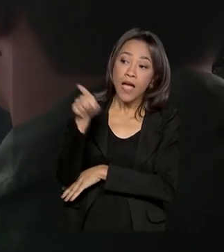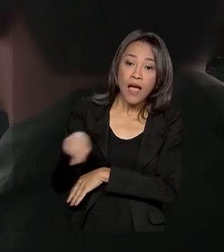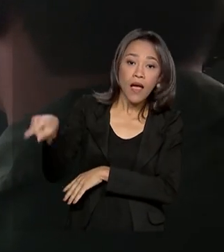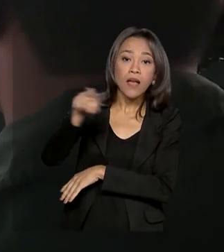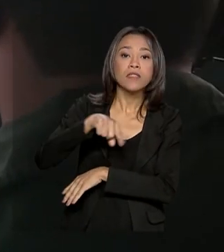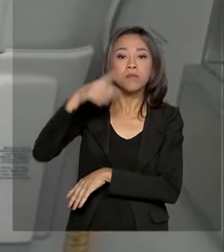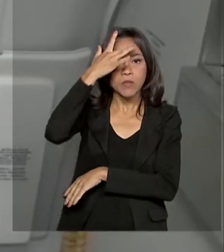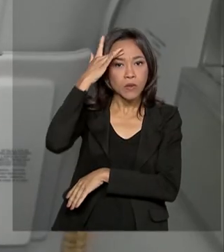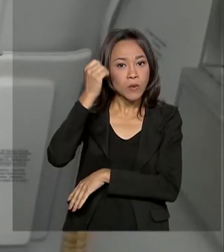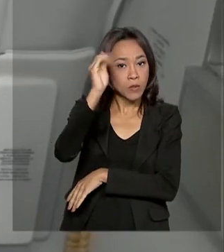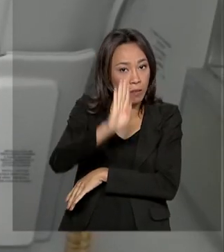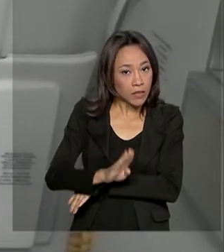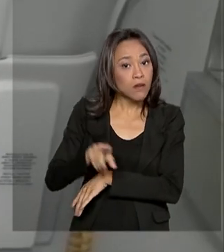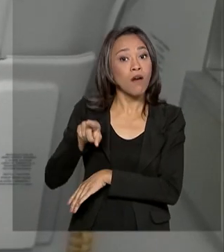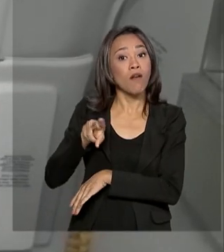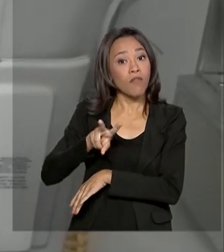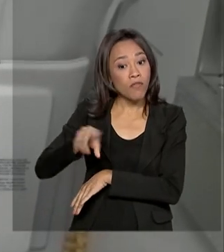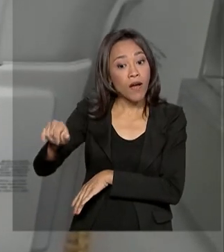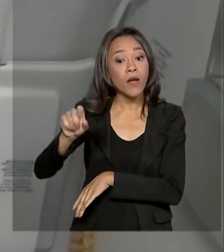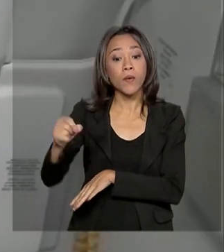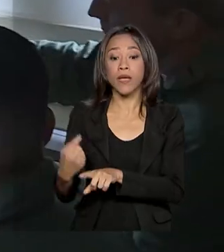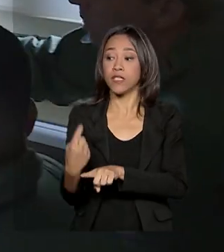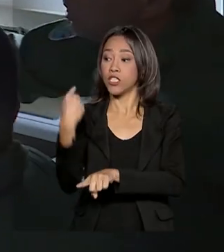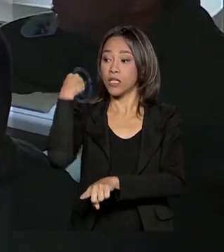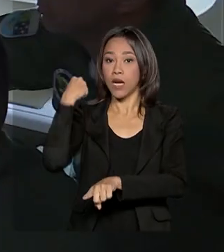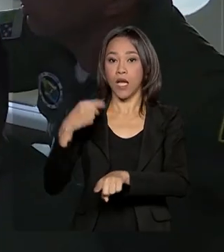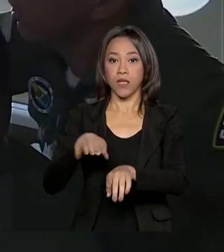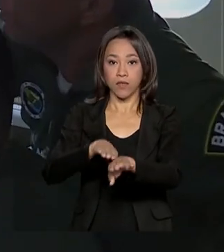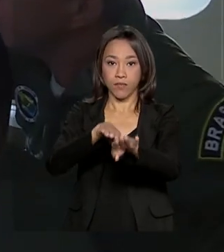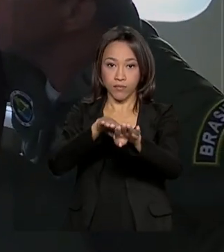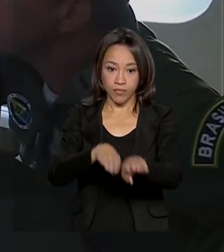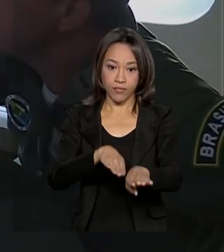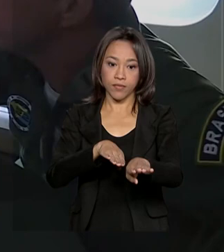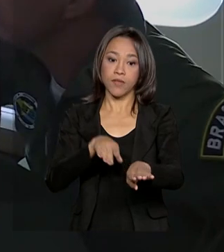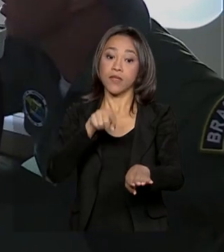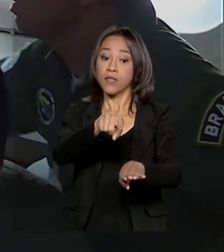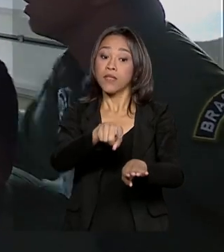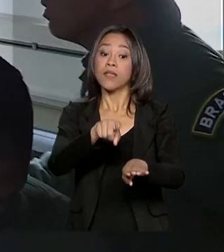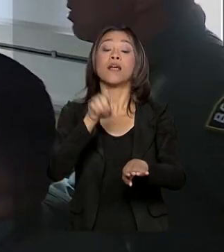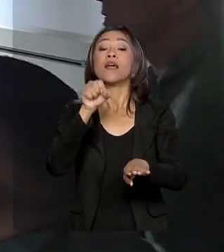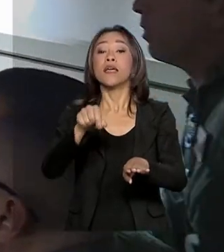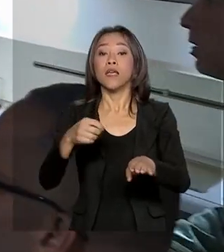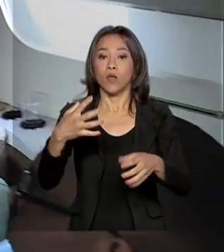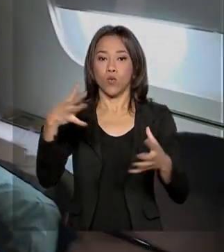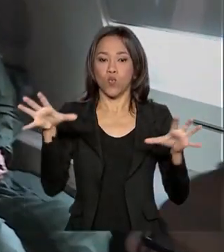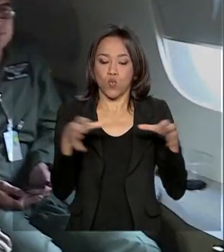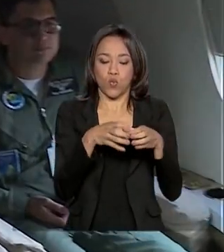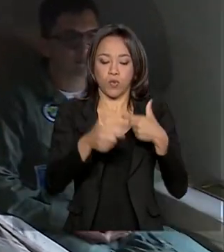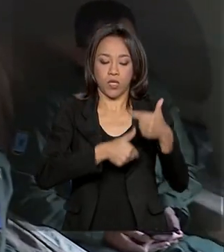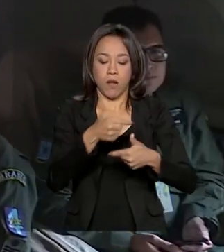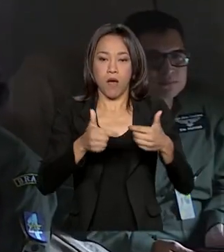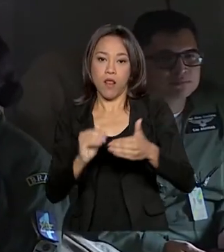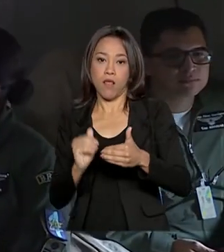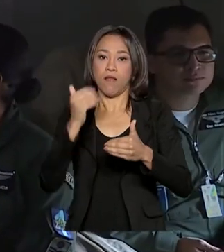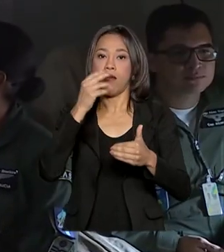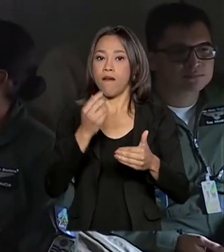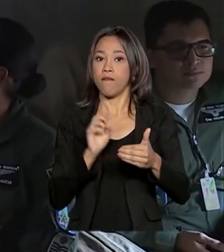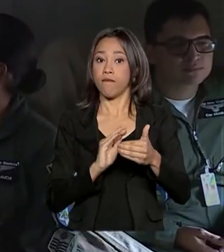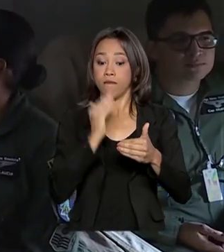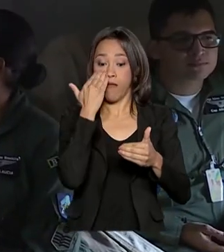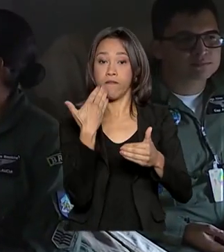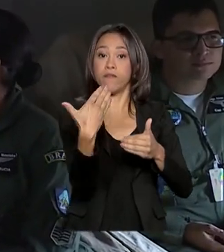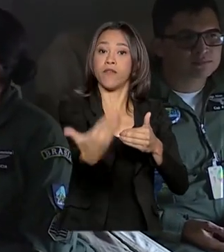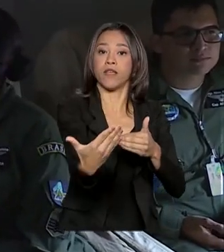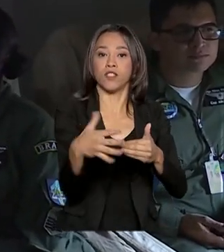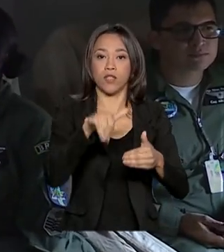repatriados vão embarcar pela porta traseira. Já a tripulação pela dianteira. Apenas os profissionais da equipe médica